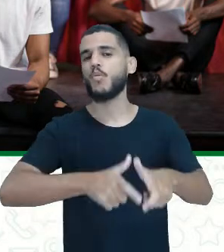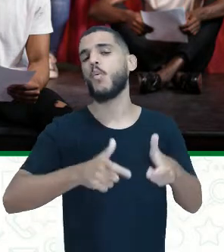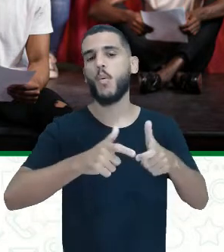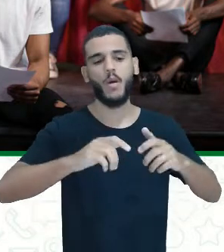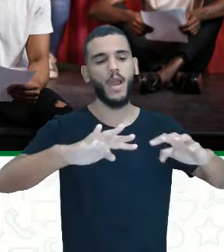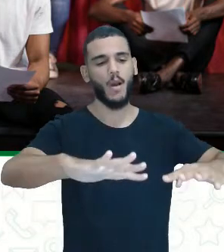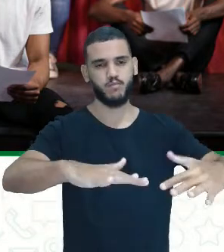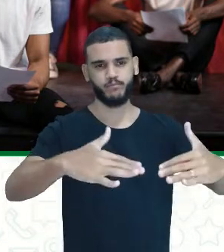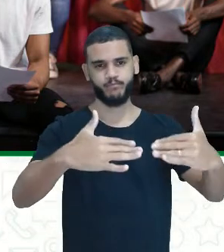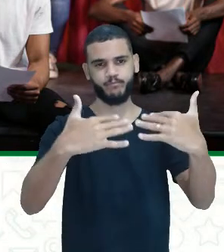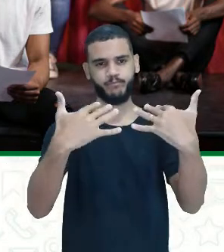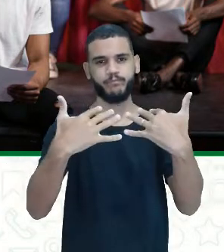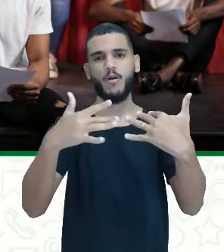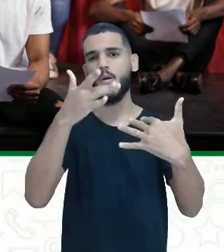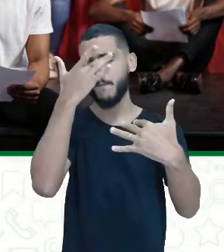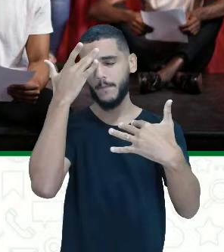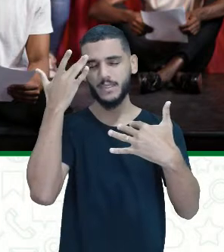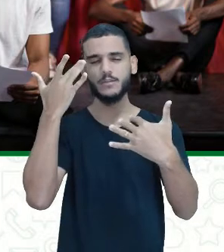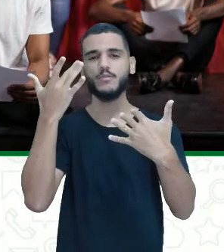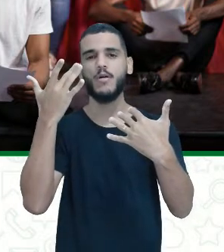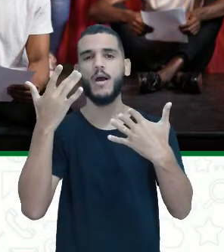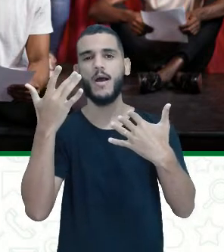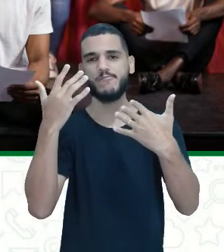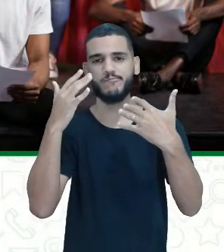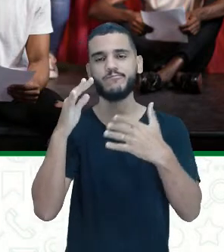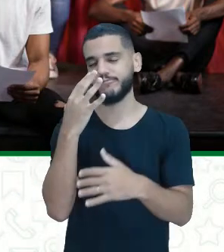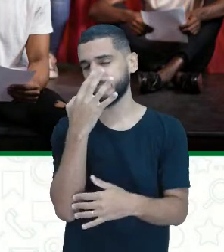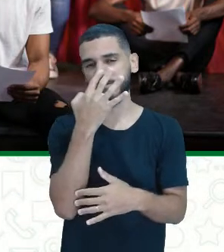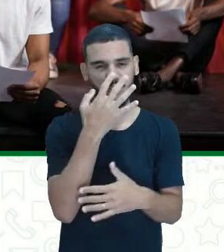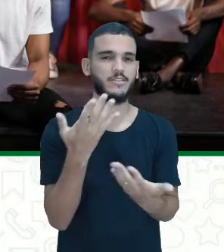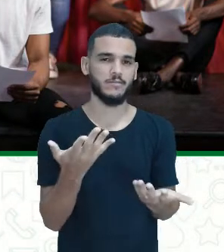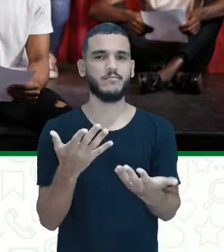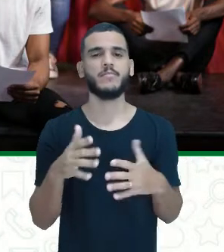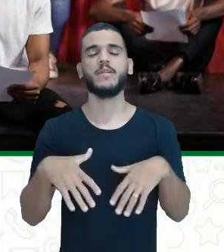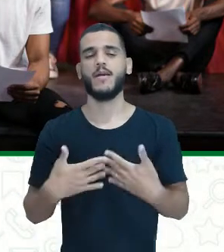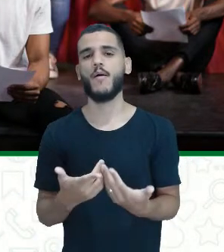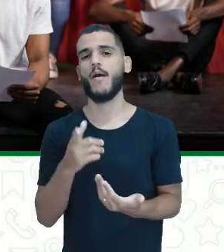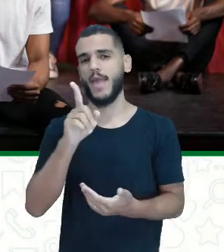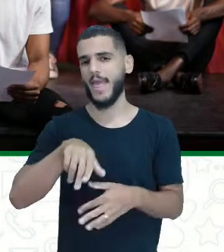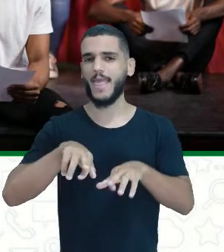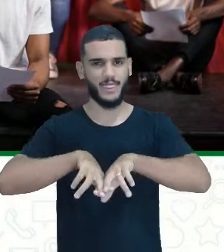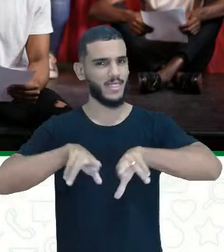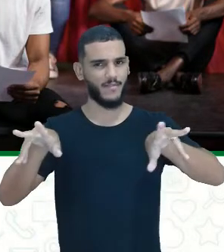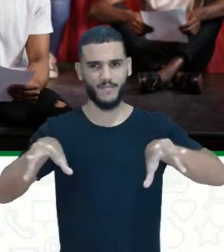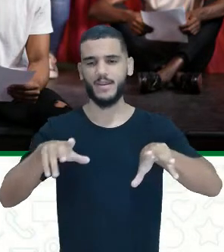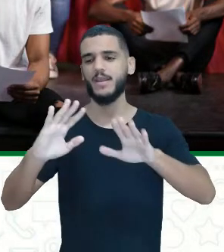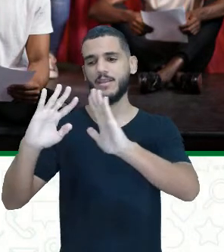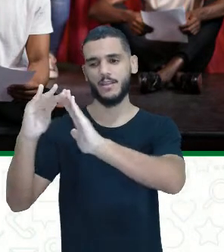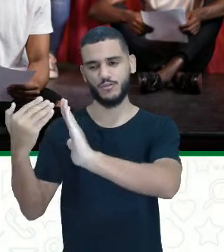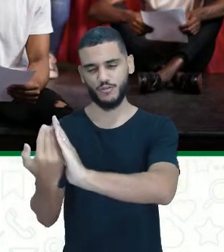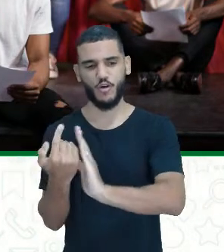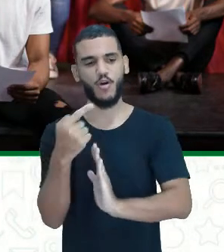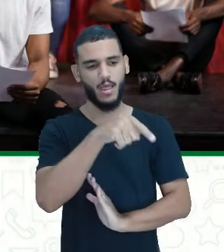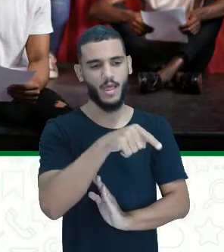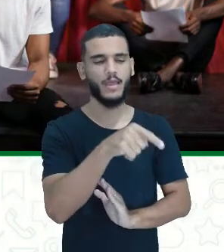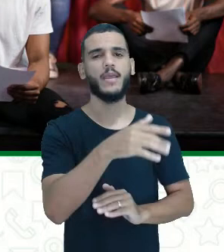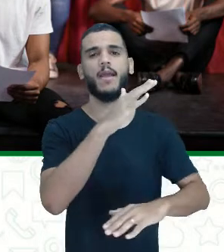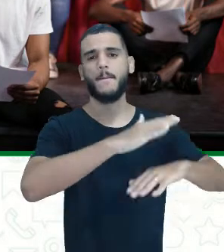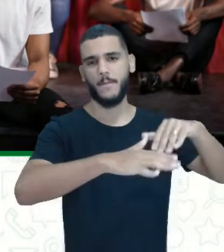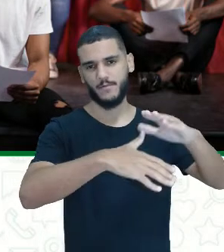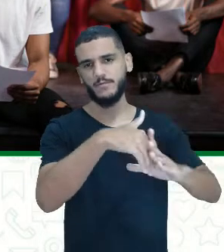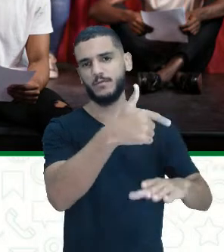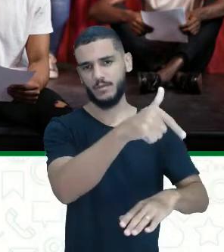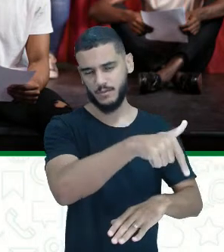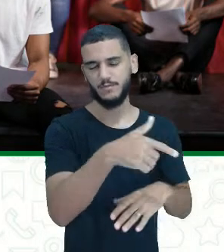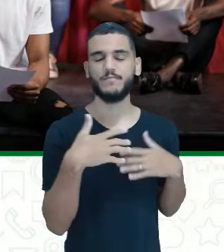deleite do público. Um outro viés. Realmente, existe essa separação natural, né? Então, a gente